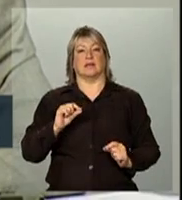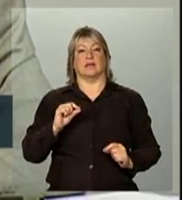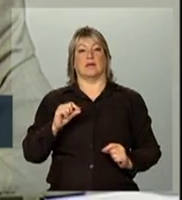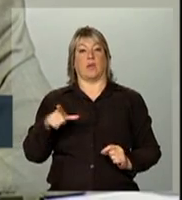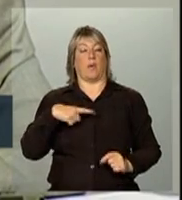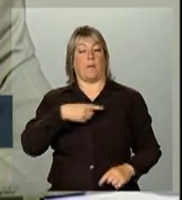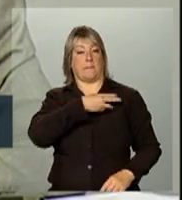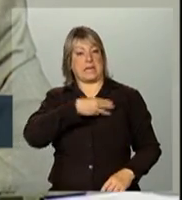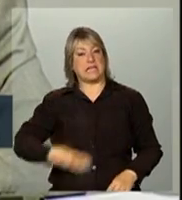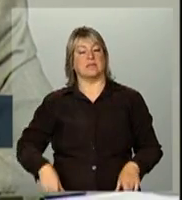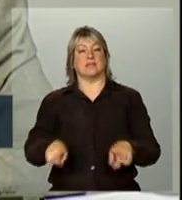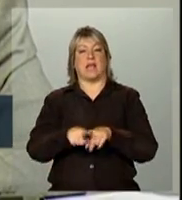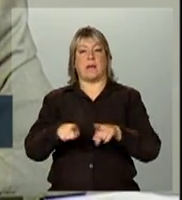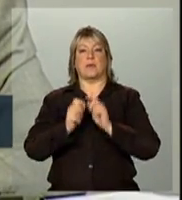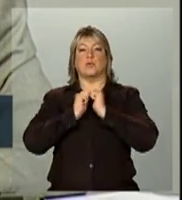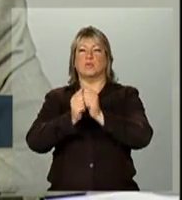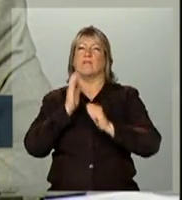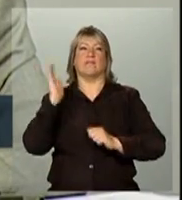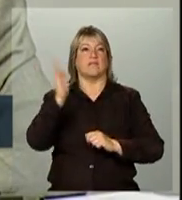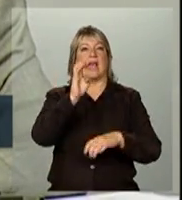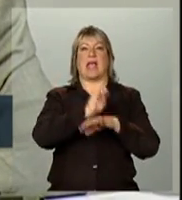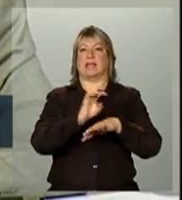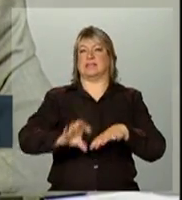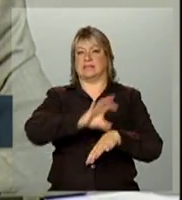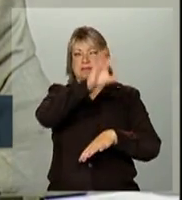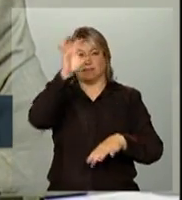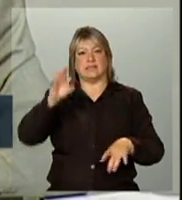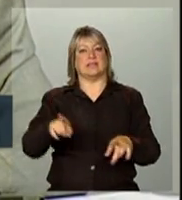mobilização que nós estamos feitos com os estados e municípios.